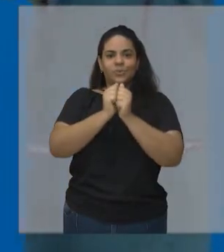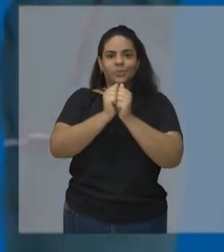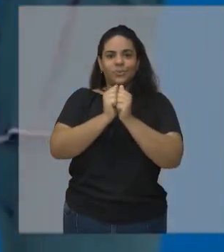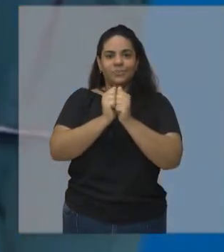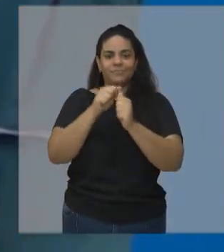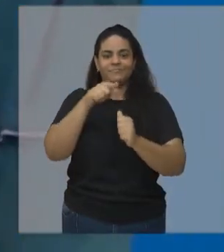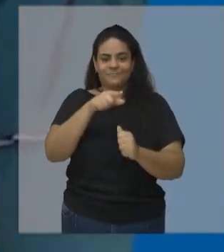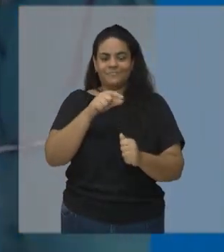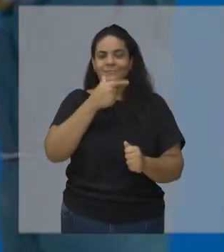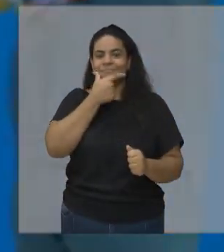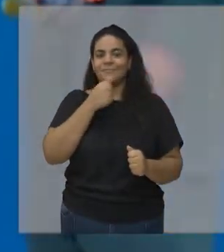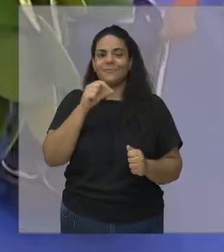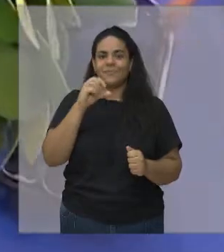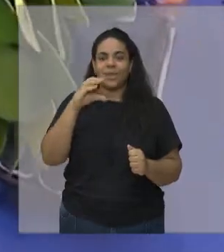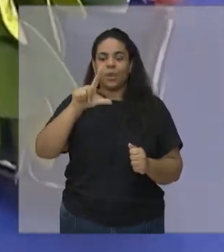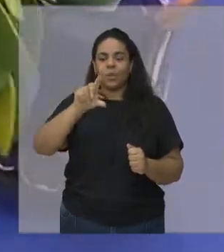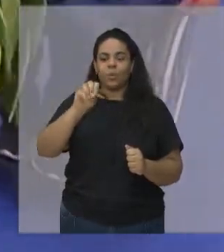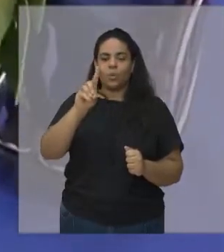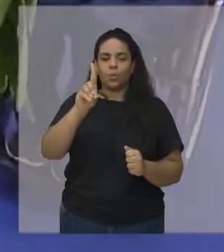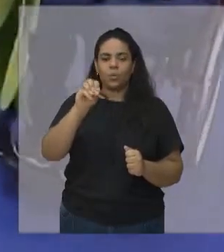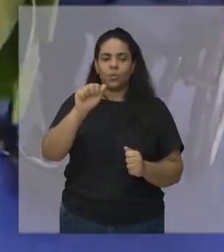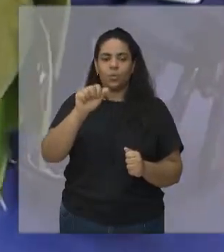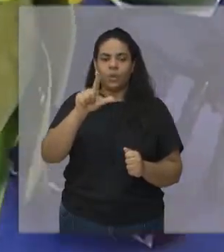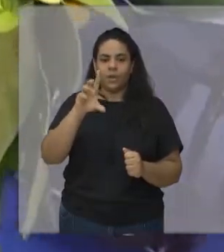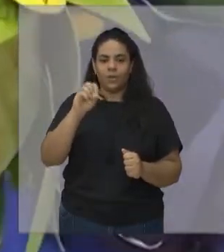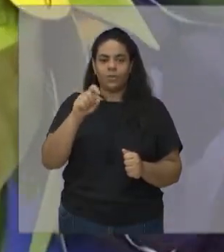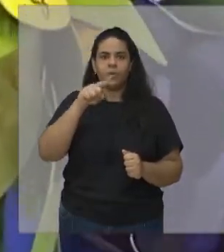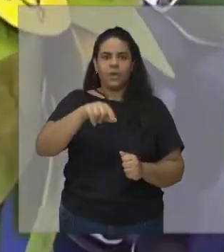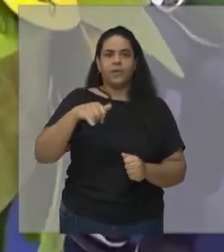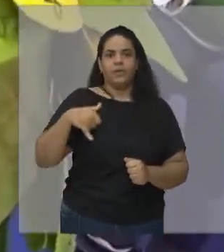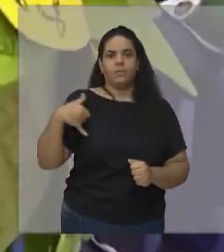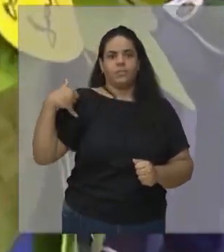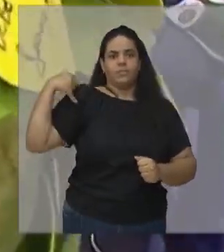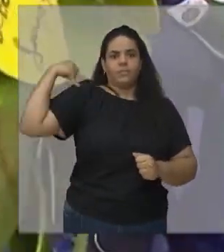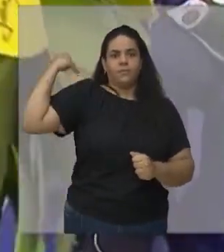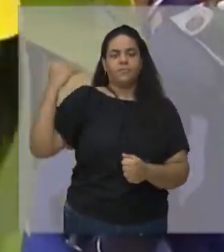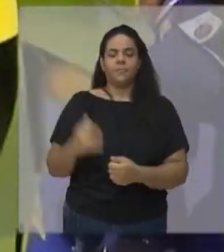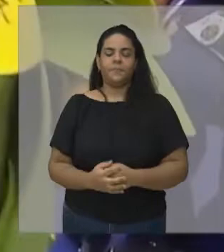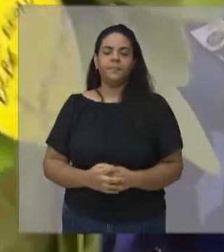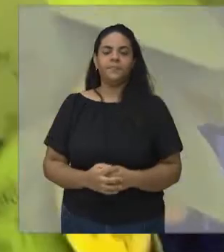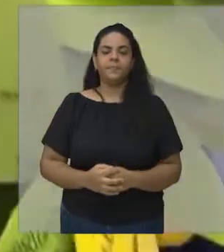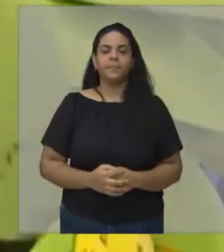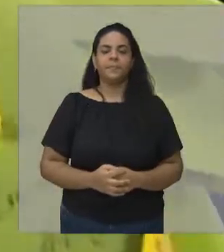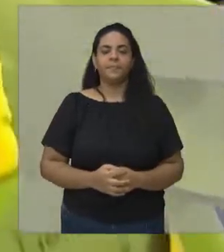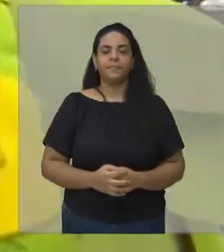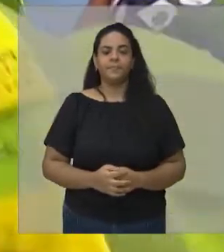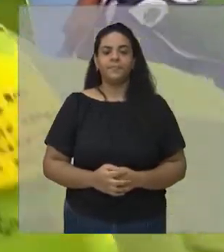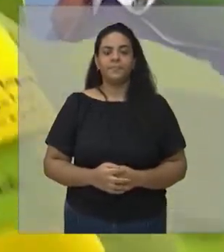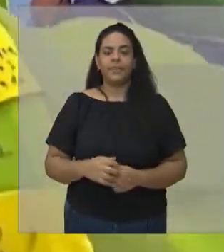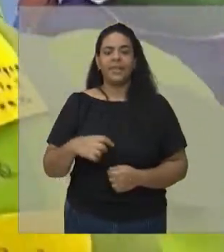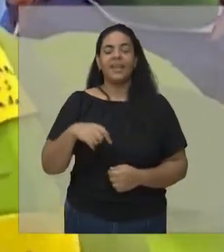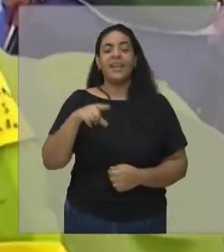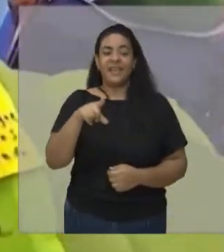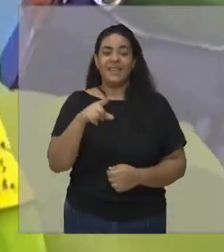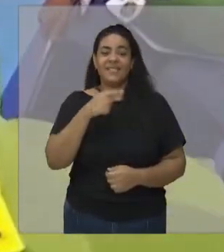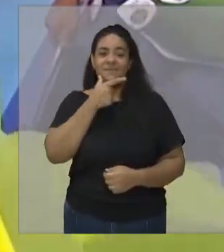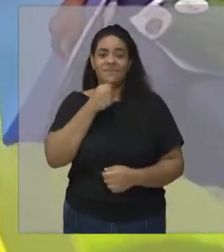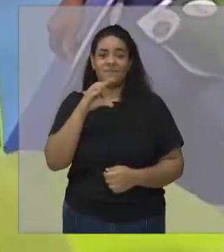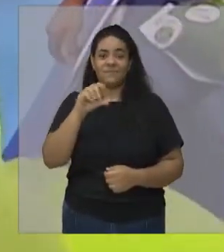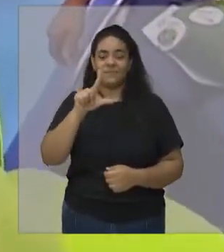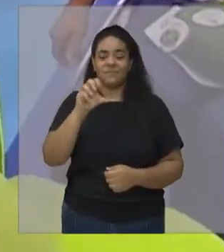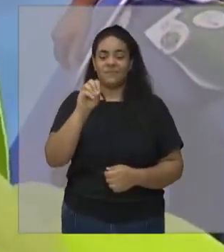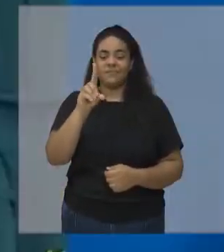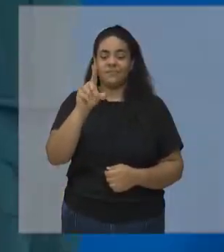Jogos Paralímpicos do Rio. A edição que marcou a aposentadoria de um botou de vez em evidência para o mundo